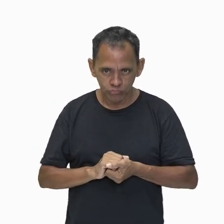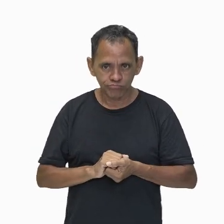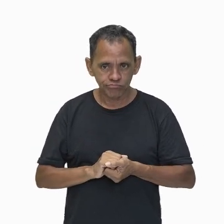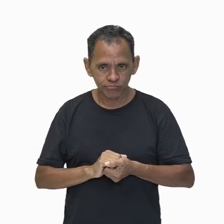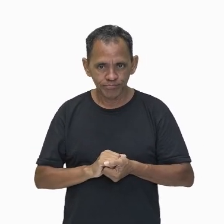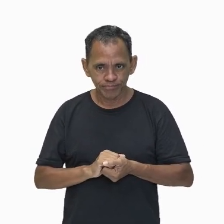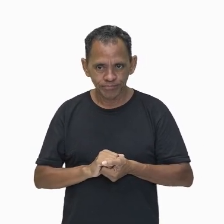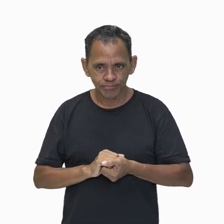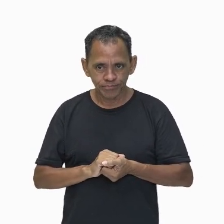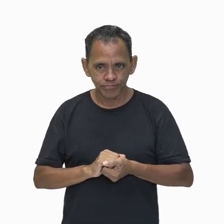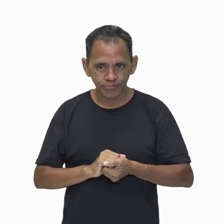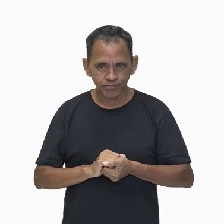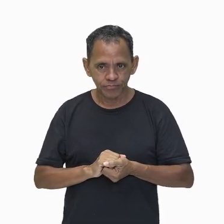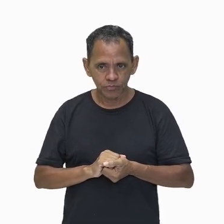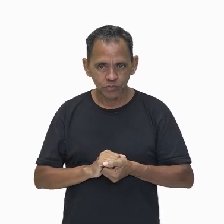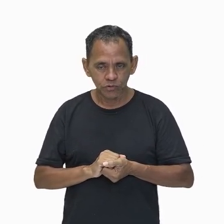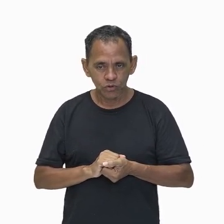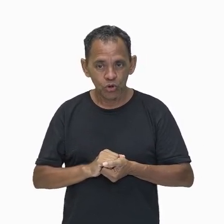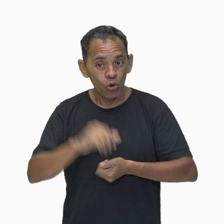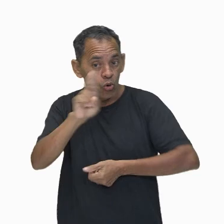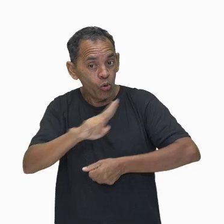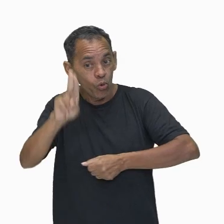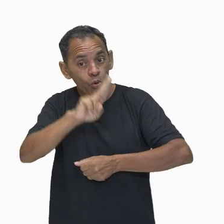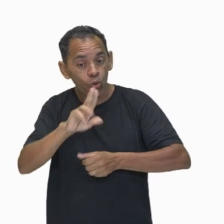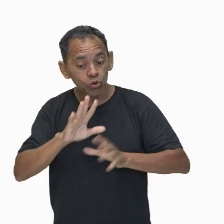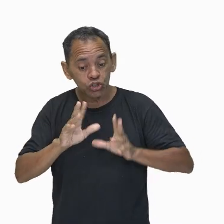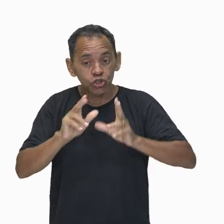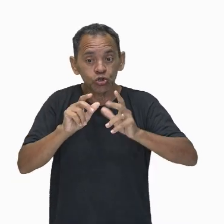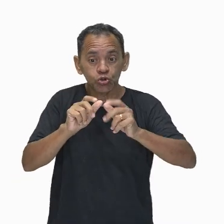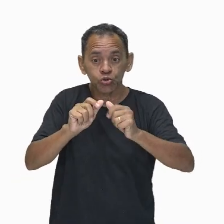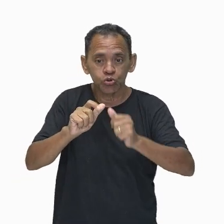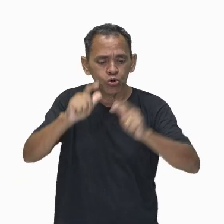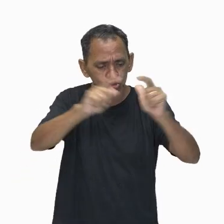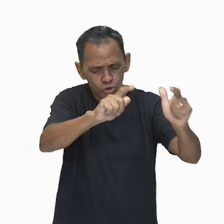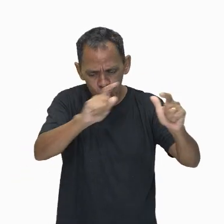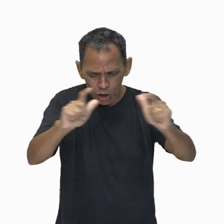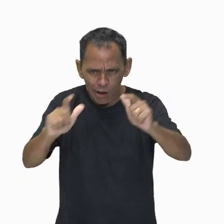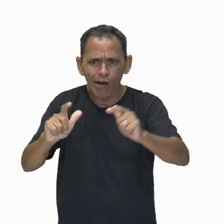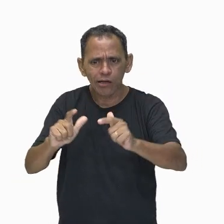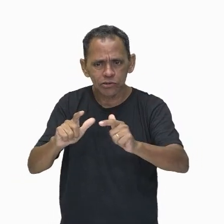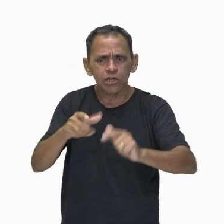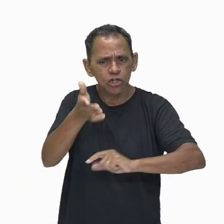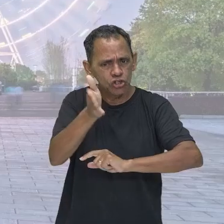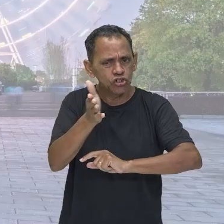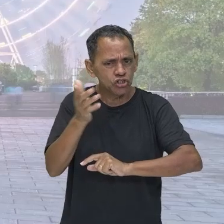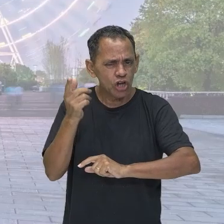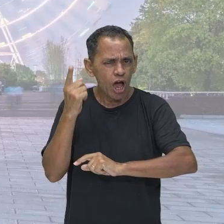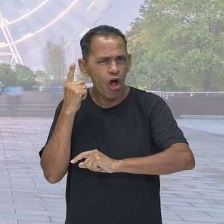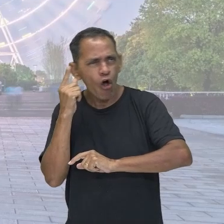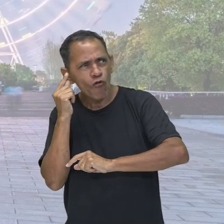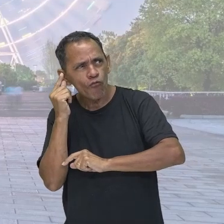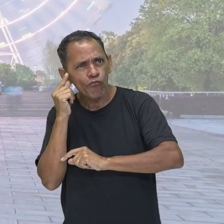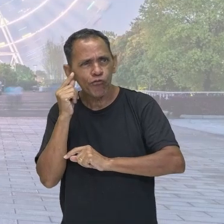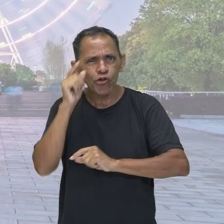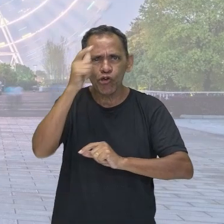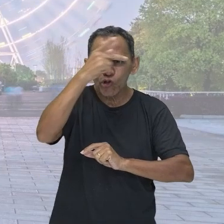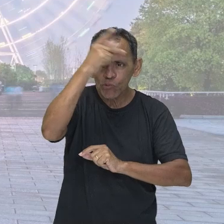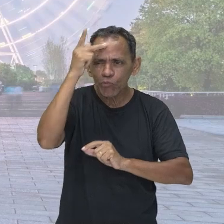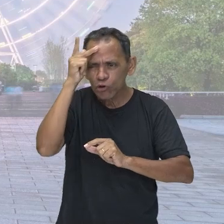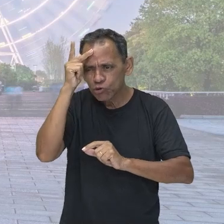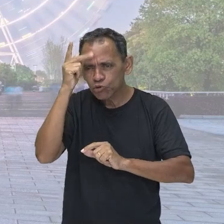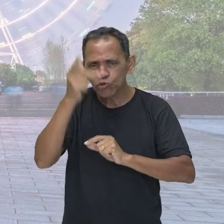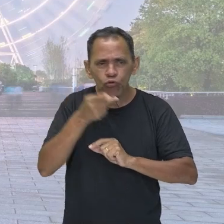você já deve ter usado essa palavra ou ouvido alguém utilizar essa palavra, tá pessoal? Por quê? Porque